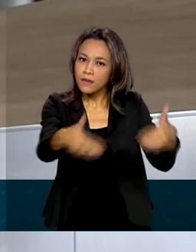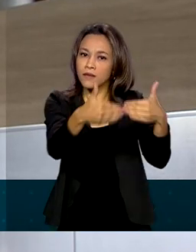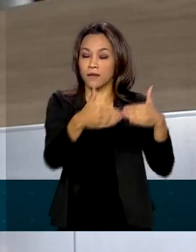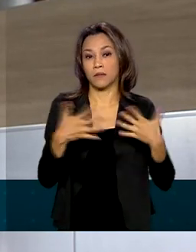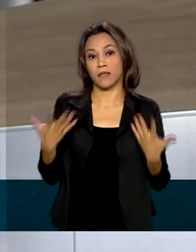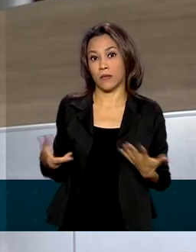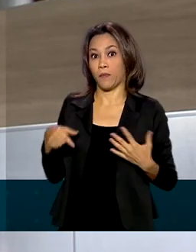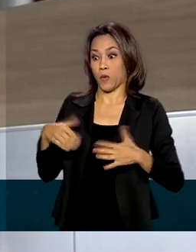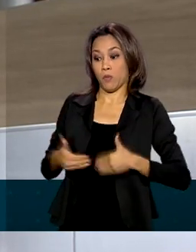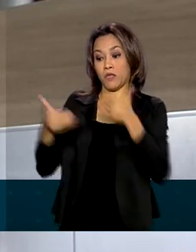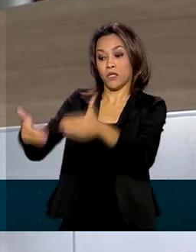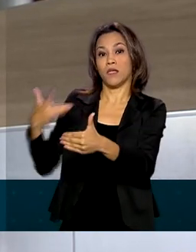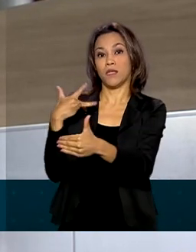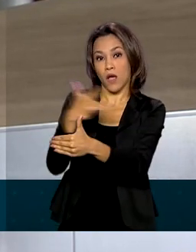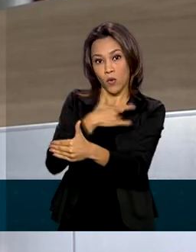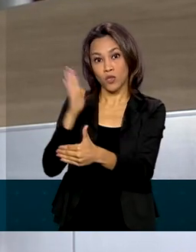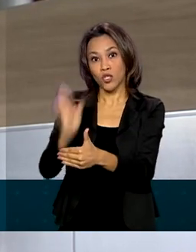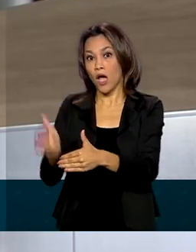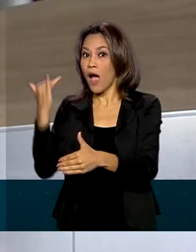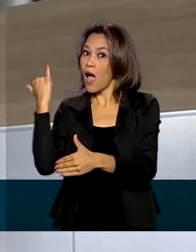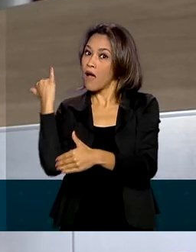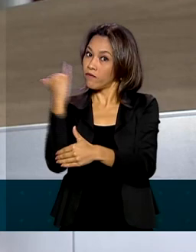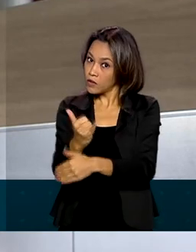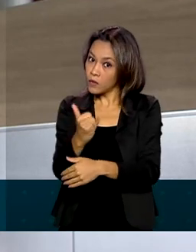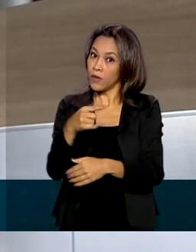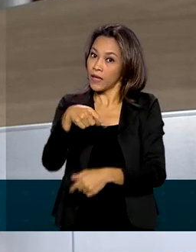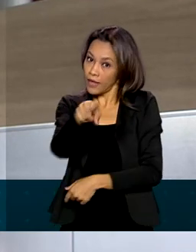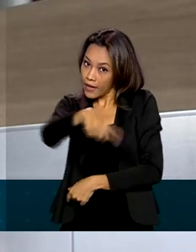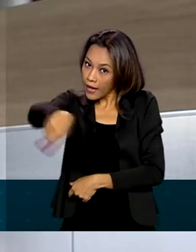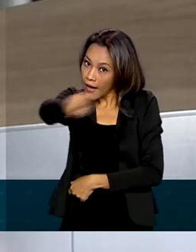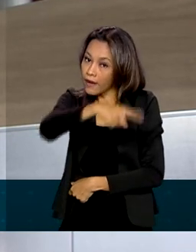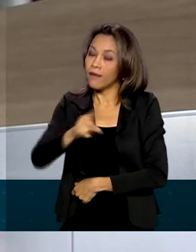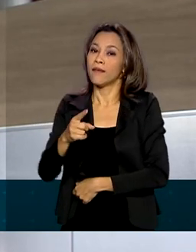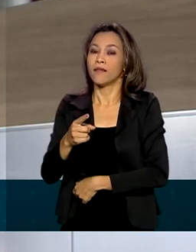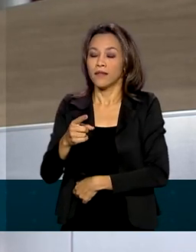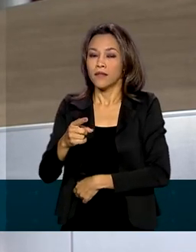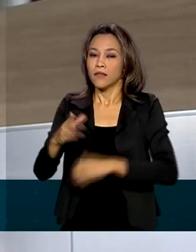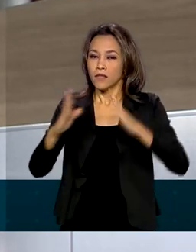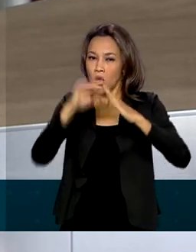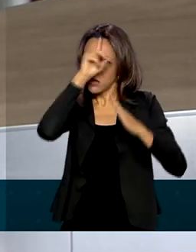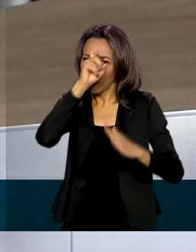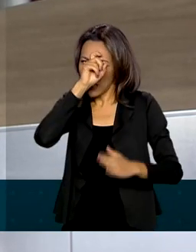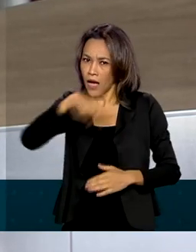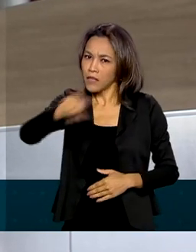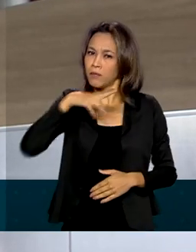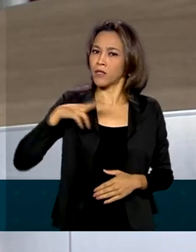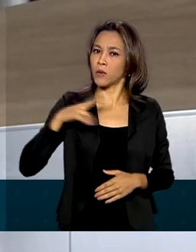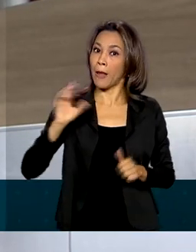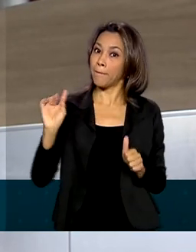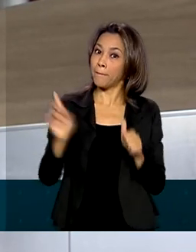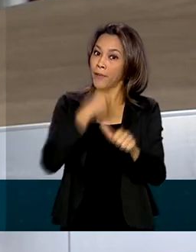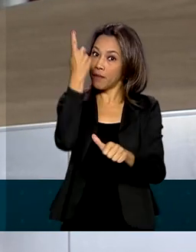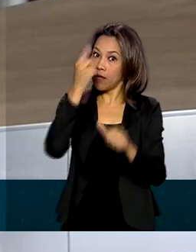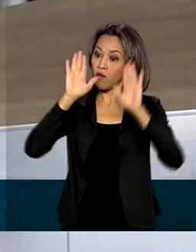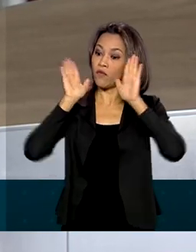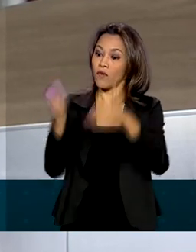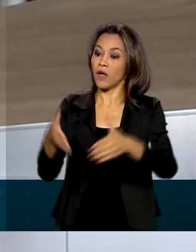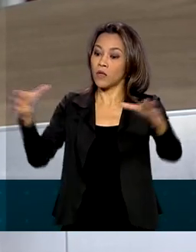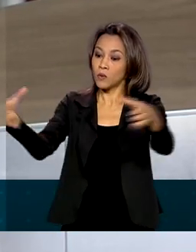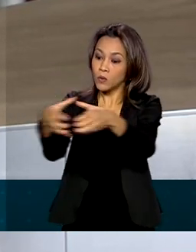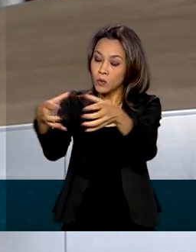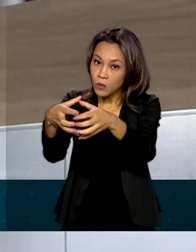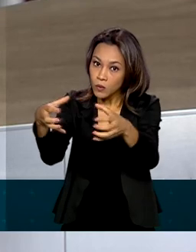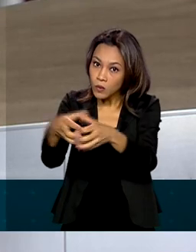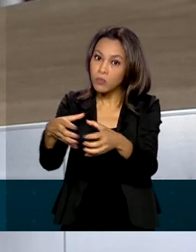Ministério da Saúde já avisou que essas clínicas privadas deverão atender primeiro os grupos prioritários.